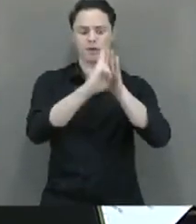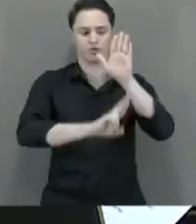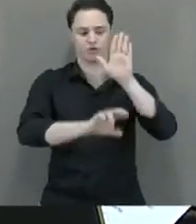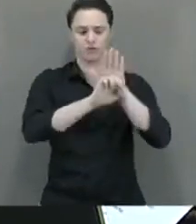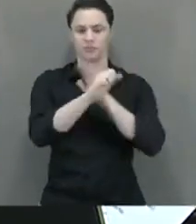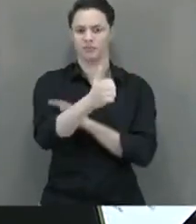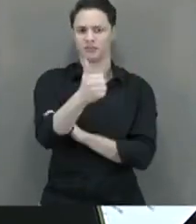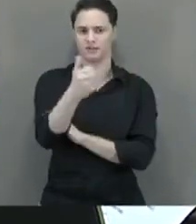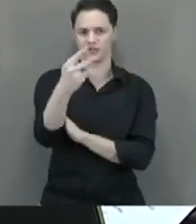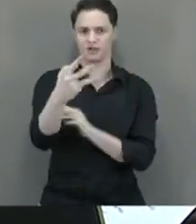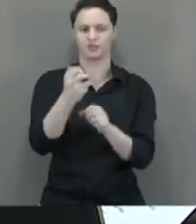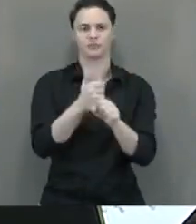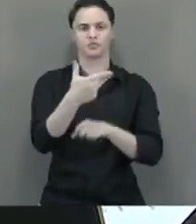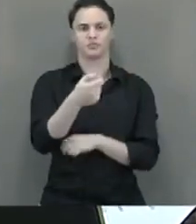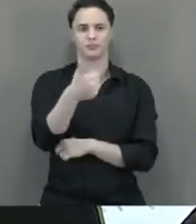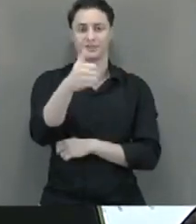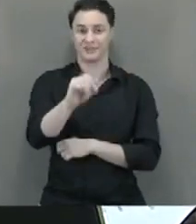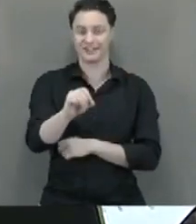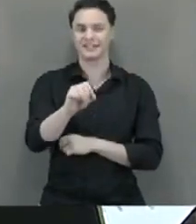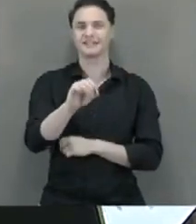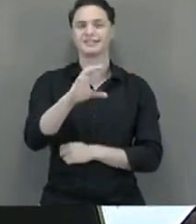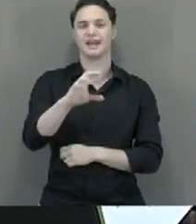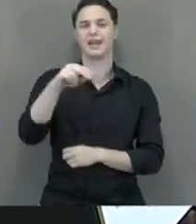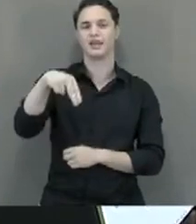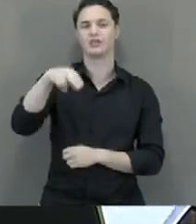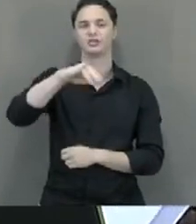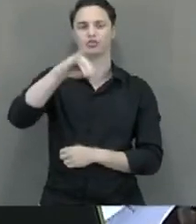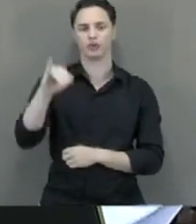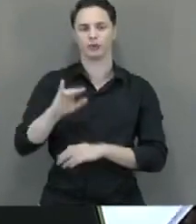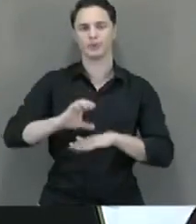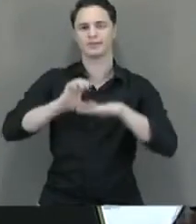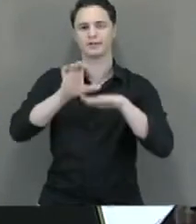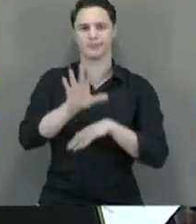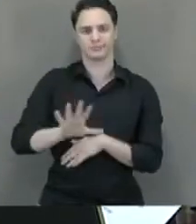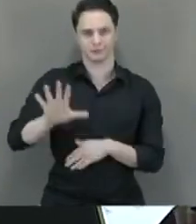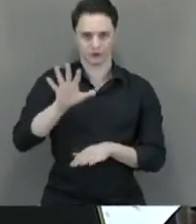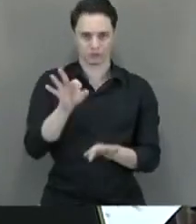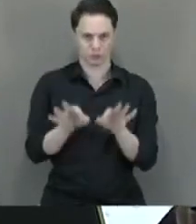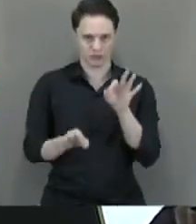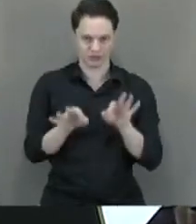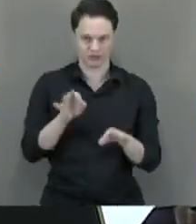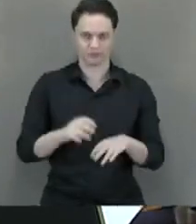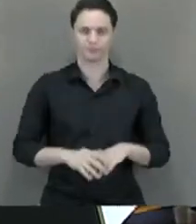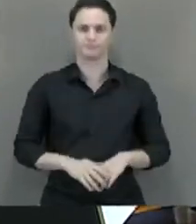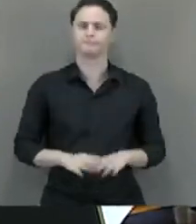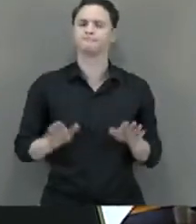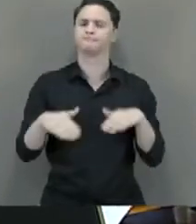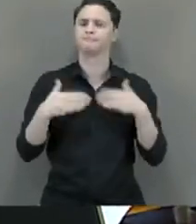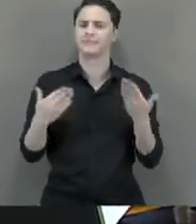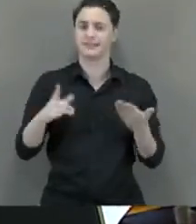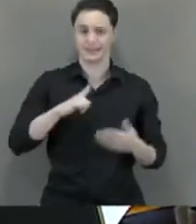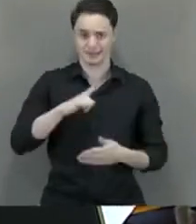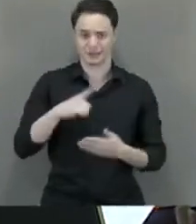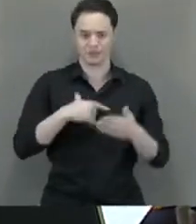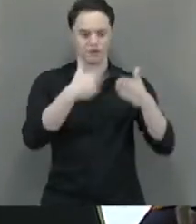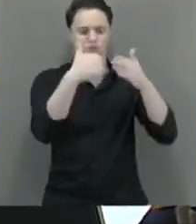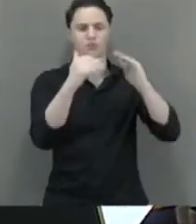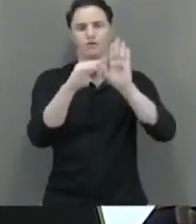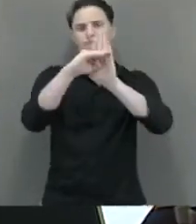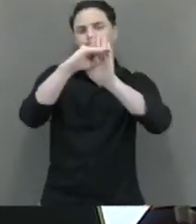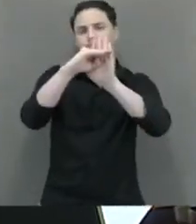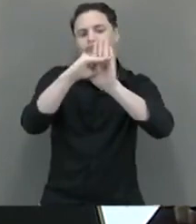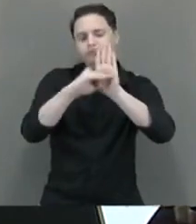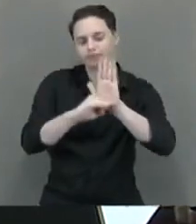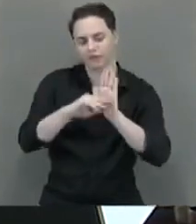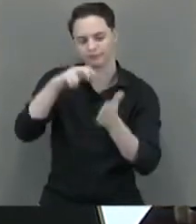2010, do CNJ, Conselho Nacional de Justiça. Assim, para que a detração possa ser